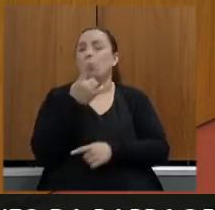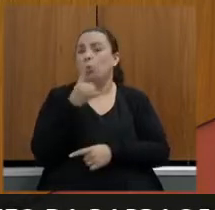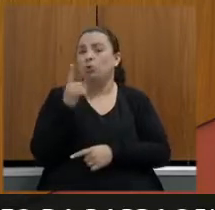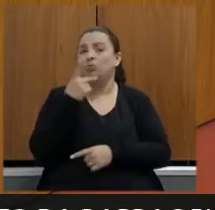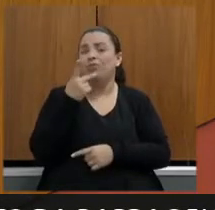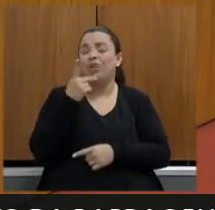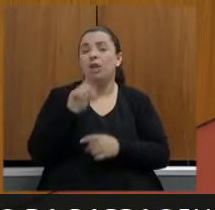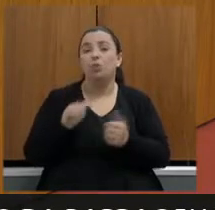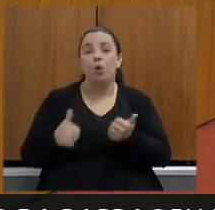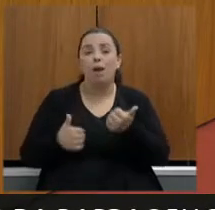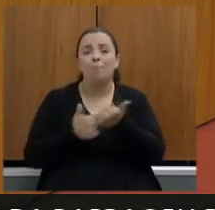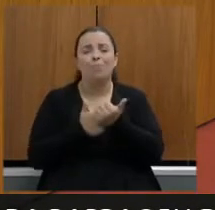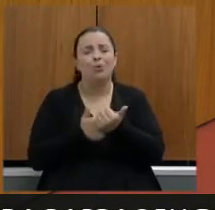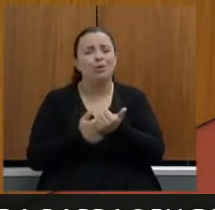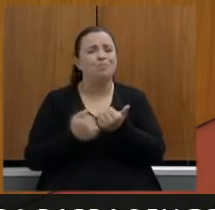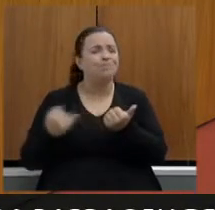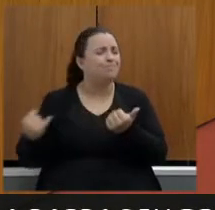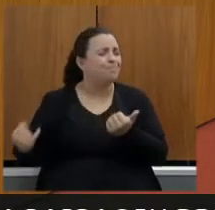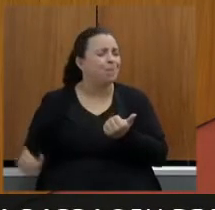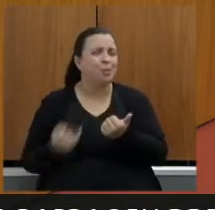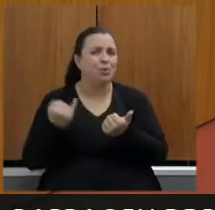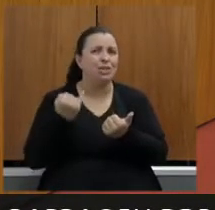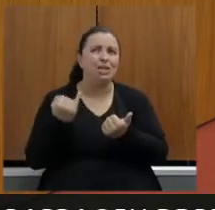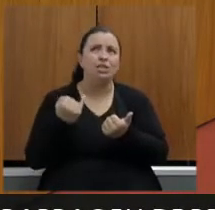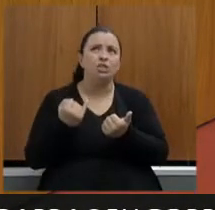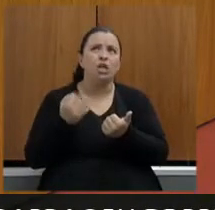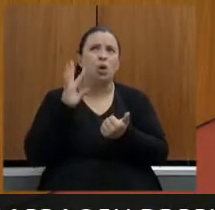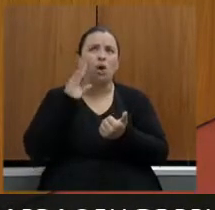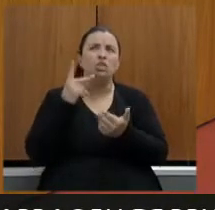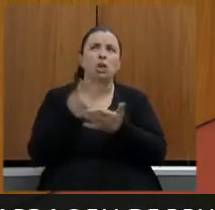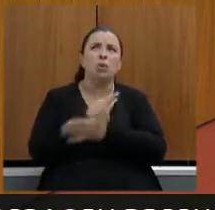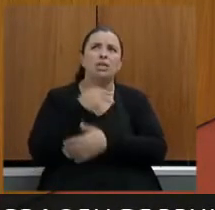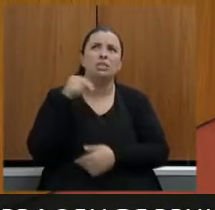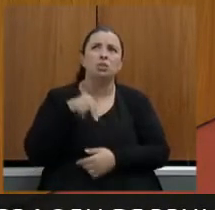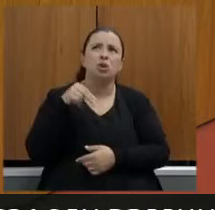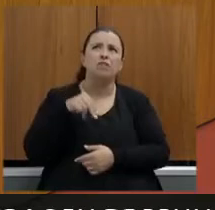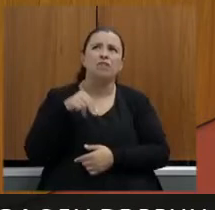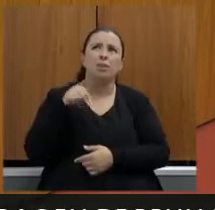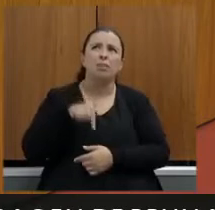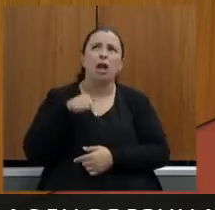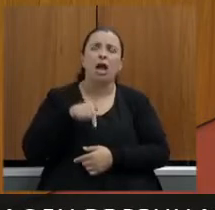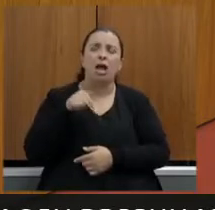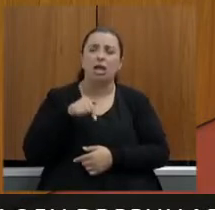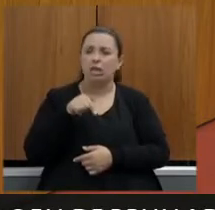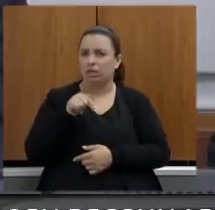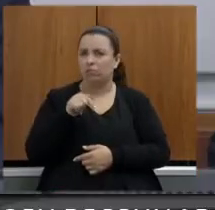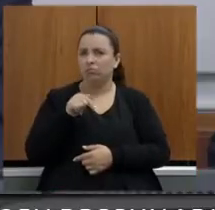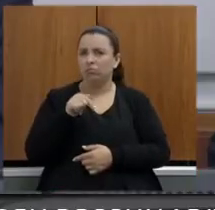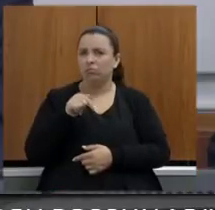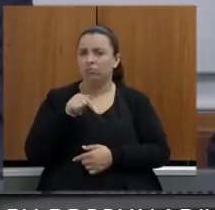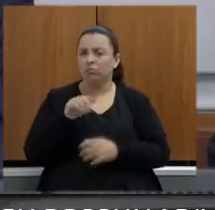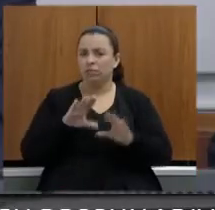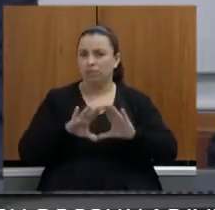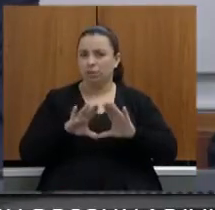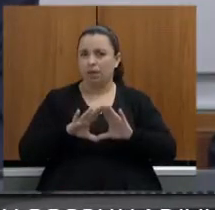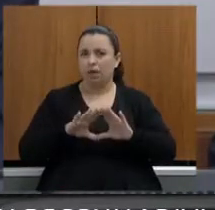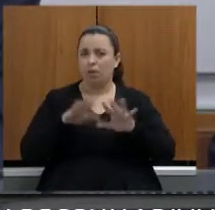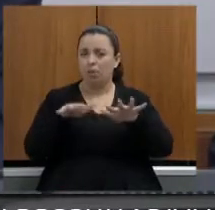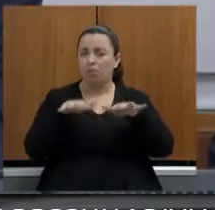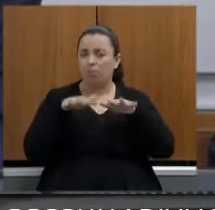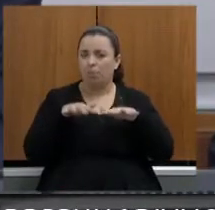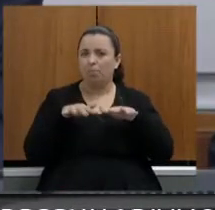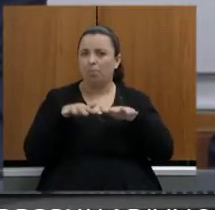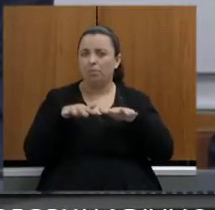nós tivemos eu acho que foi em novembro aqui nessa casa sobre o Rodoanel a frente parlamentar da